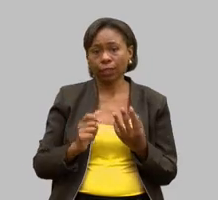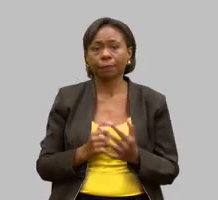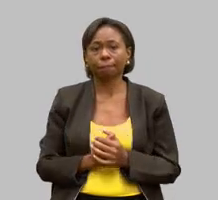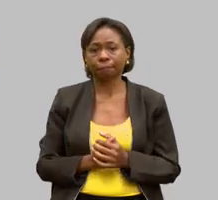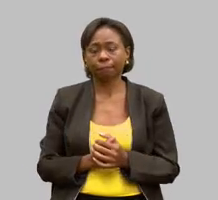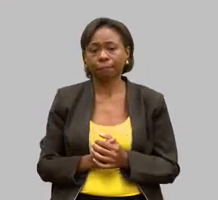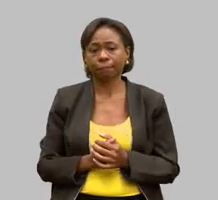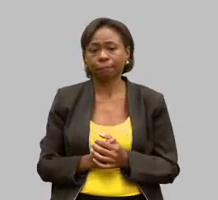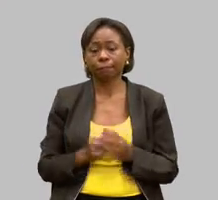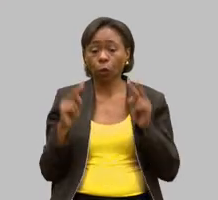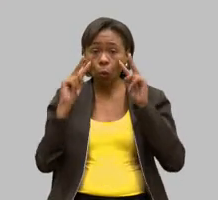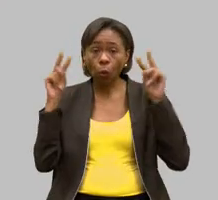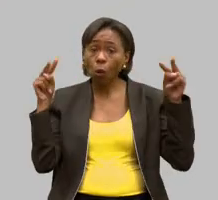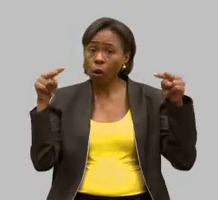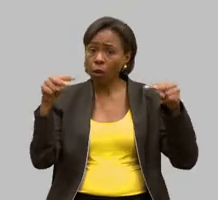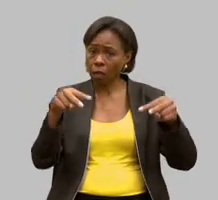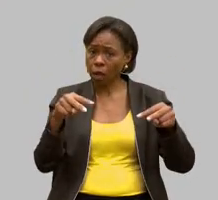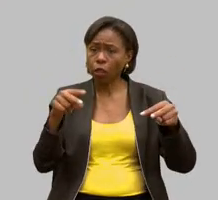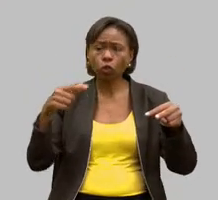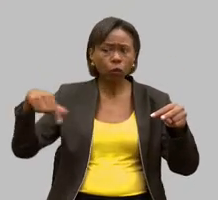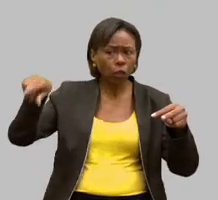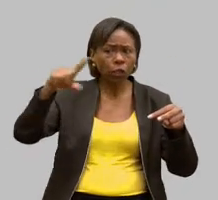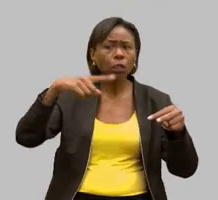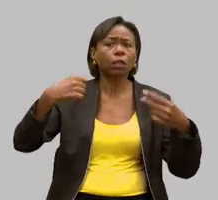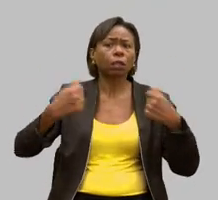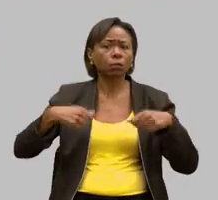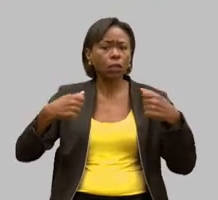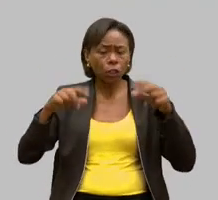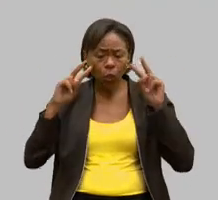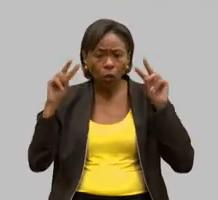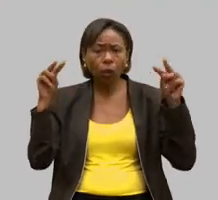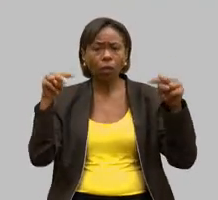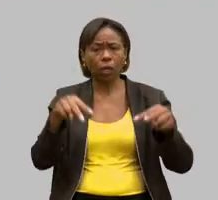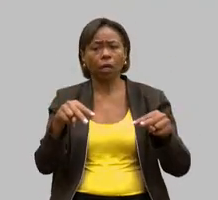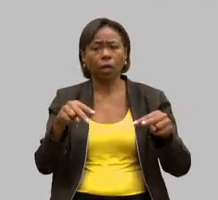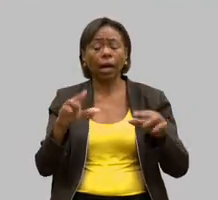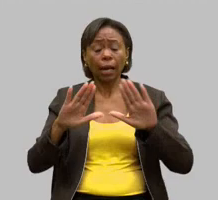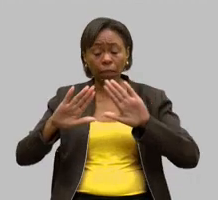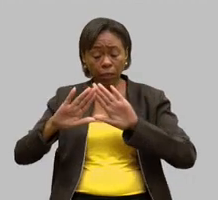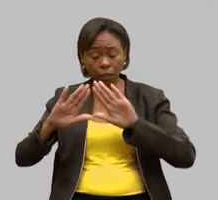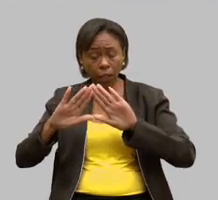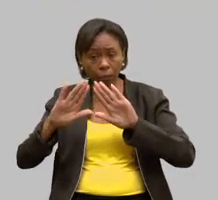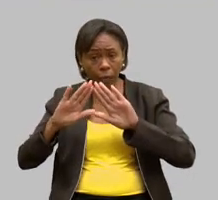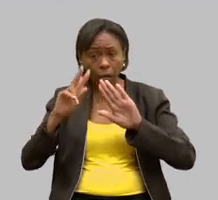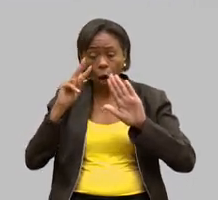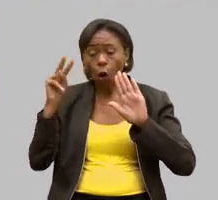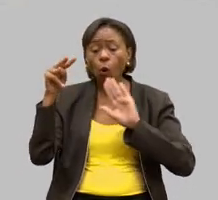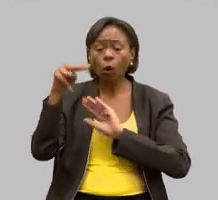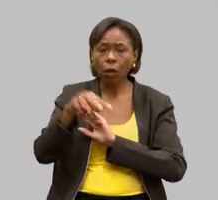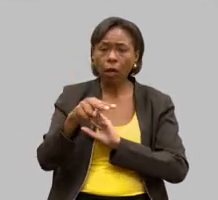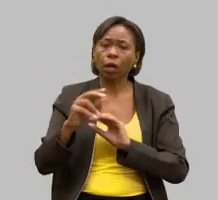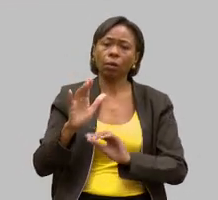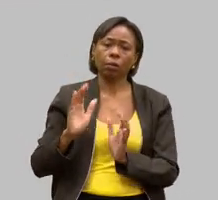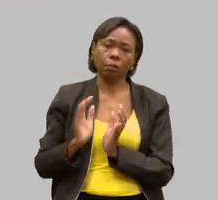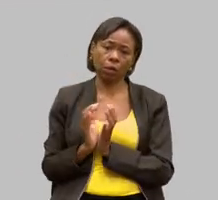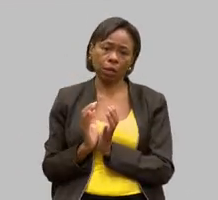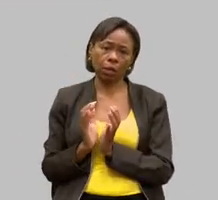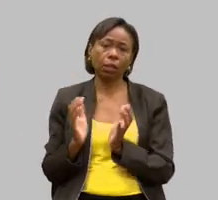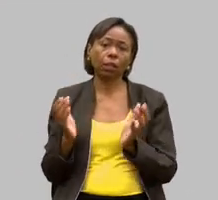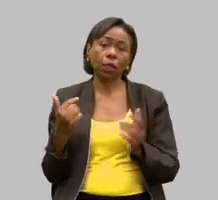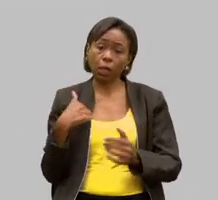de todos vocês dessa casa legislativa que hoje eu tive o prazer de estar aqui